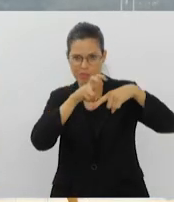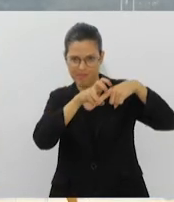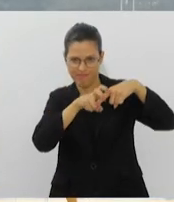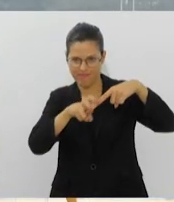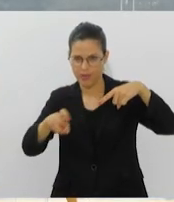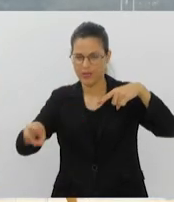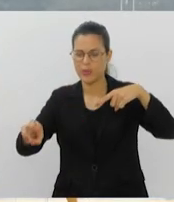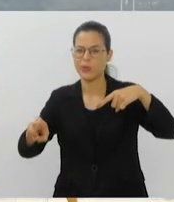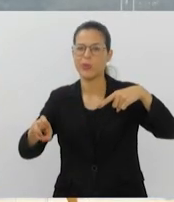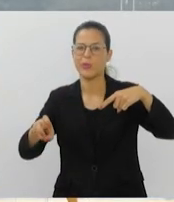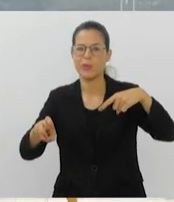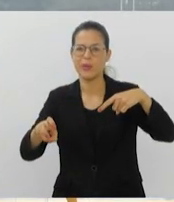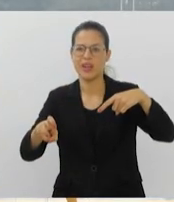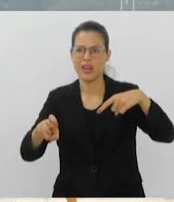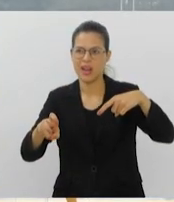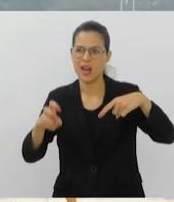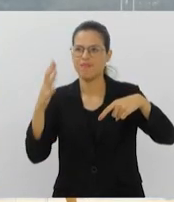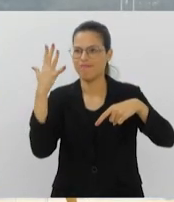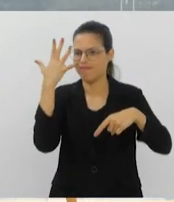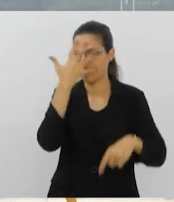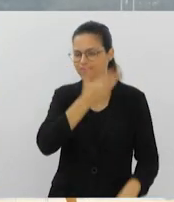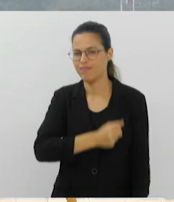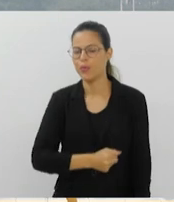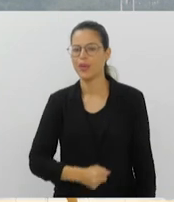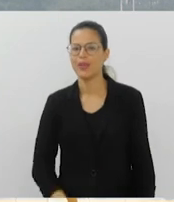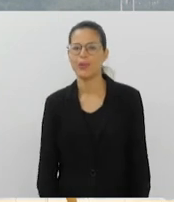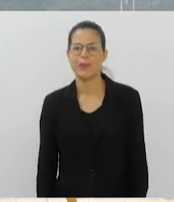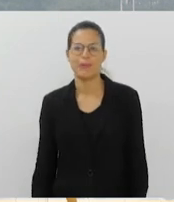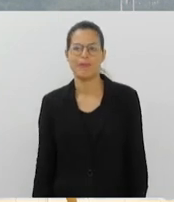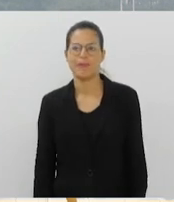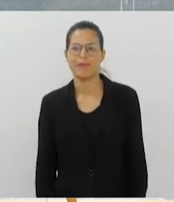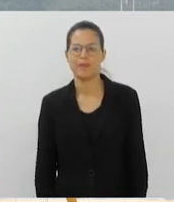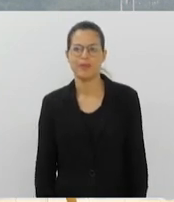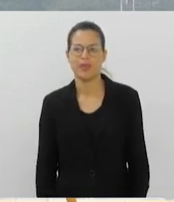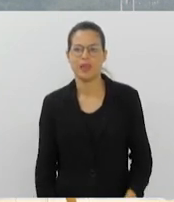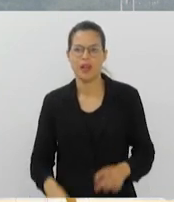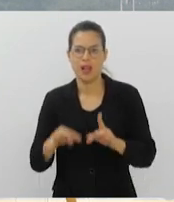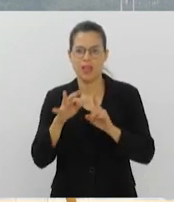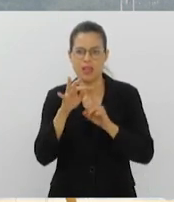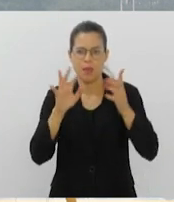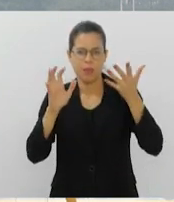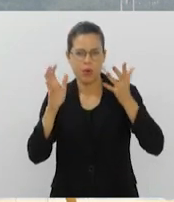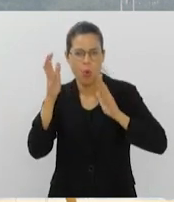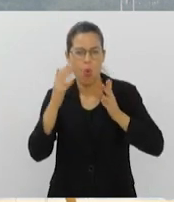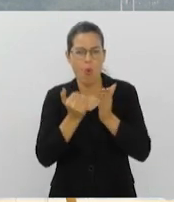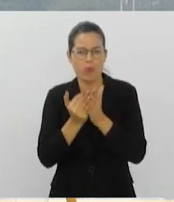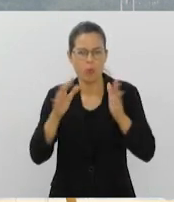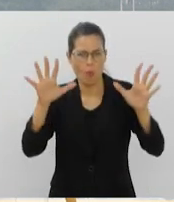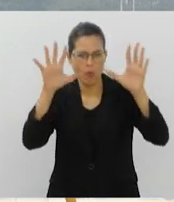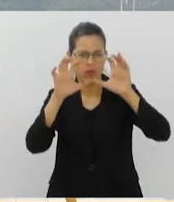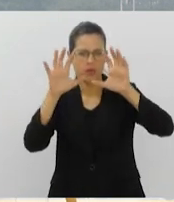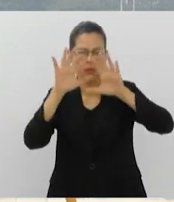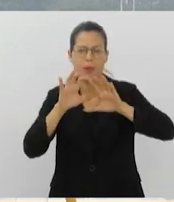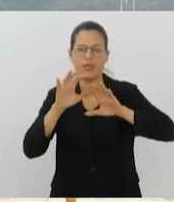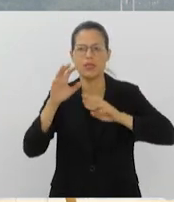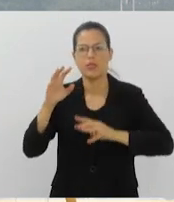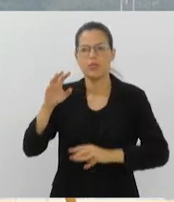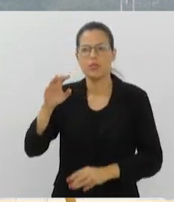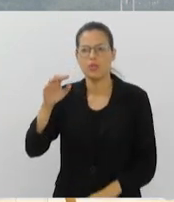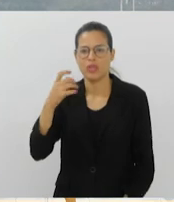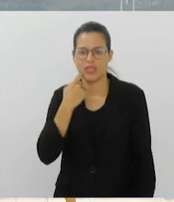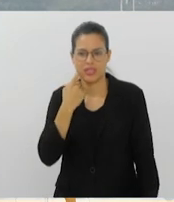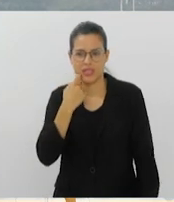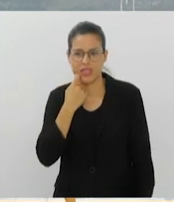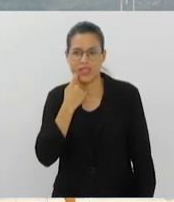O pão de açúcar está realmente muito bonito. E o tempo amanheceu nublado nesta sexta-feira. Os cariocas, inclusive, vão